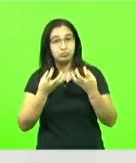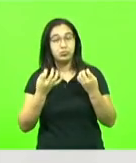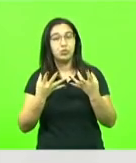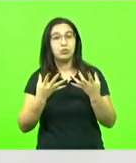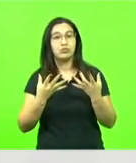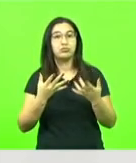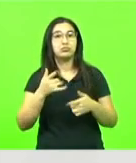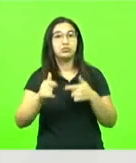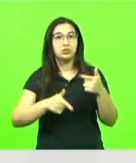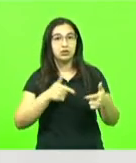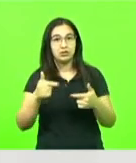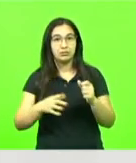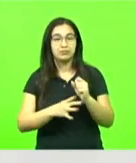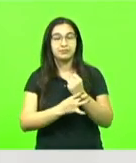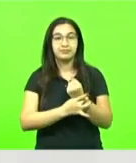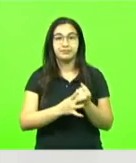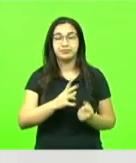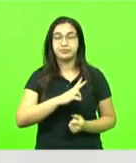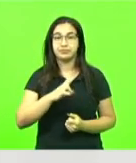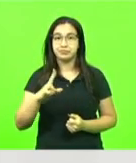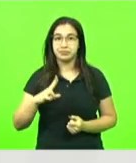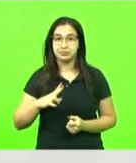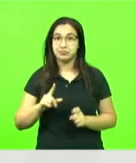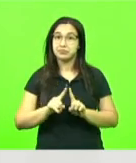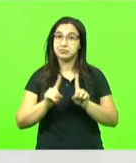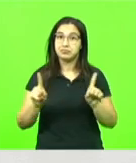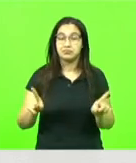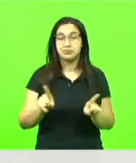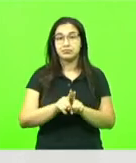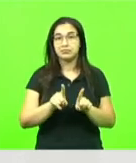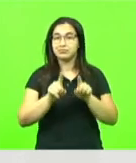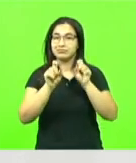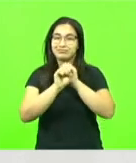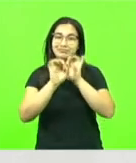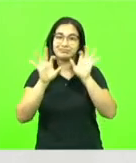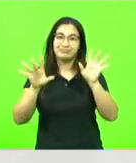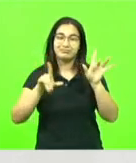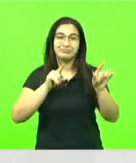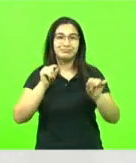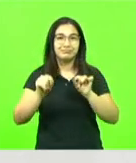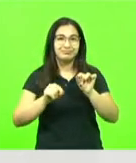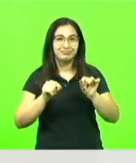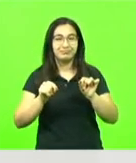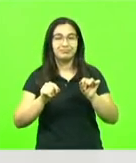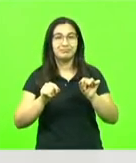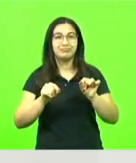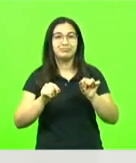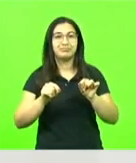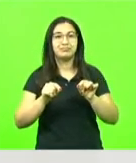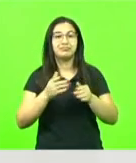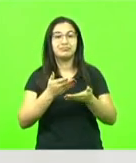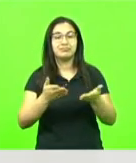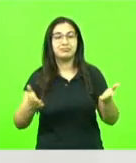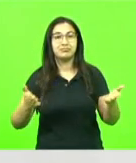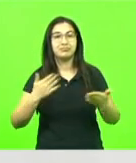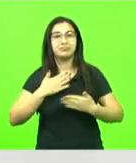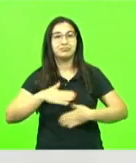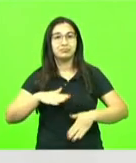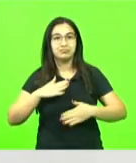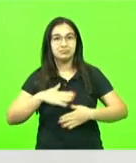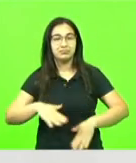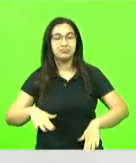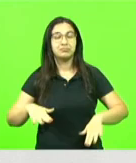trabalho das forças de segurança pública, mas pela óbvia questão da natureza pacífica e ordeira do povo